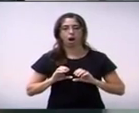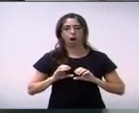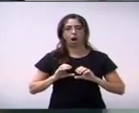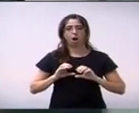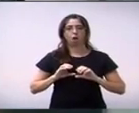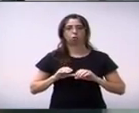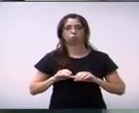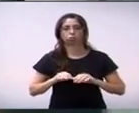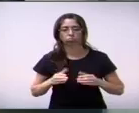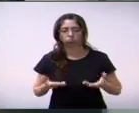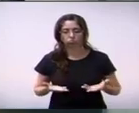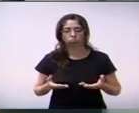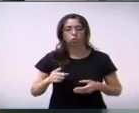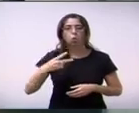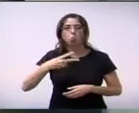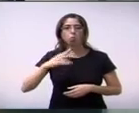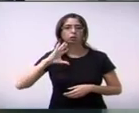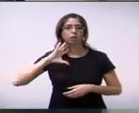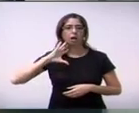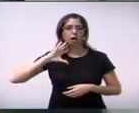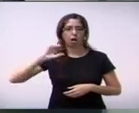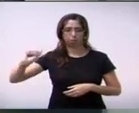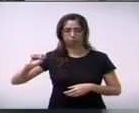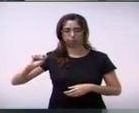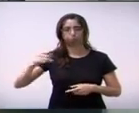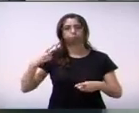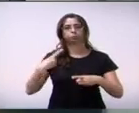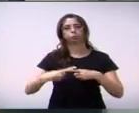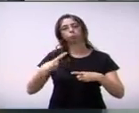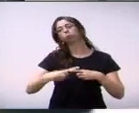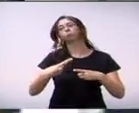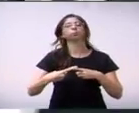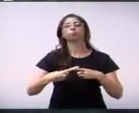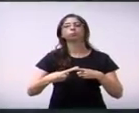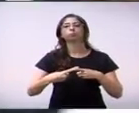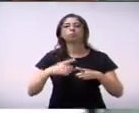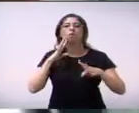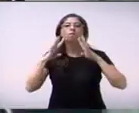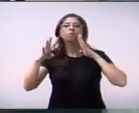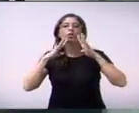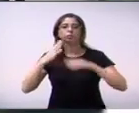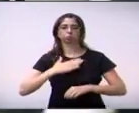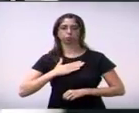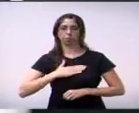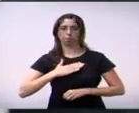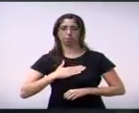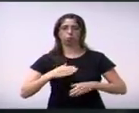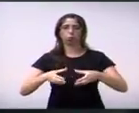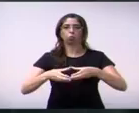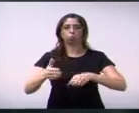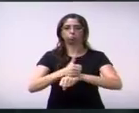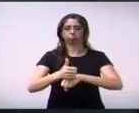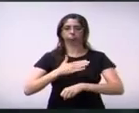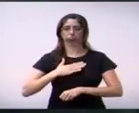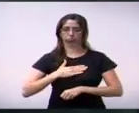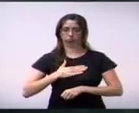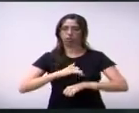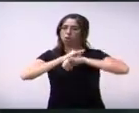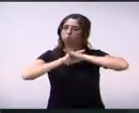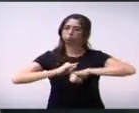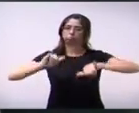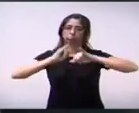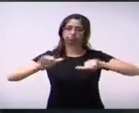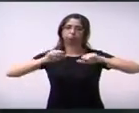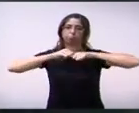a minha assessoria vem colocando textos na minha página do Facebook de conscientização. Eu